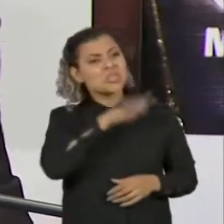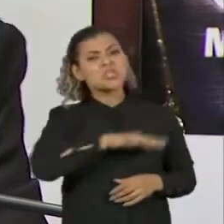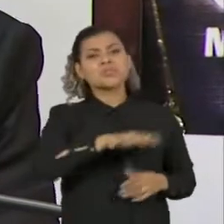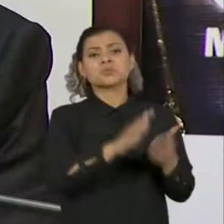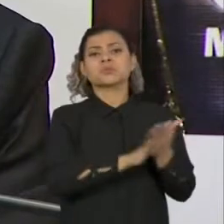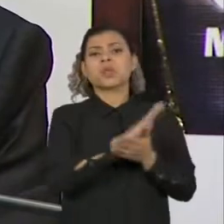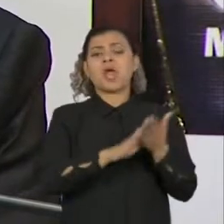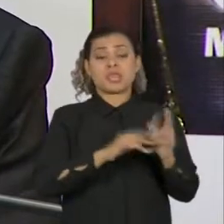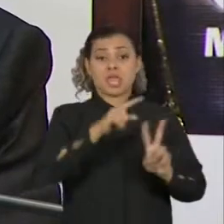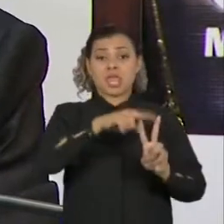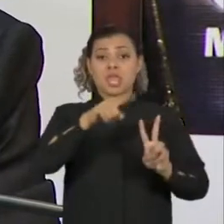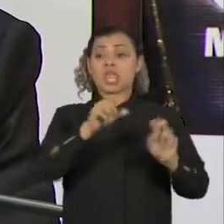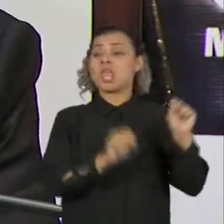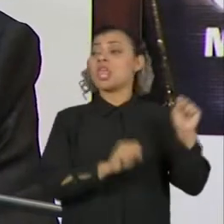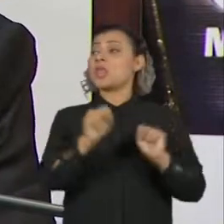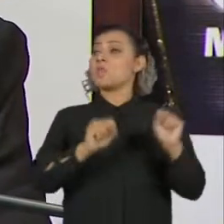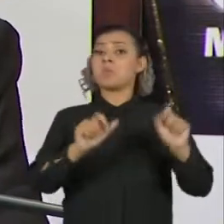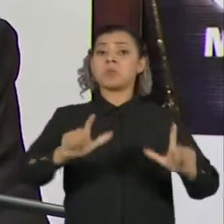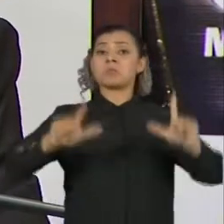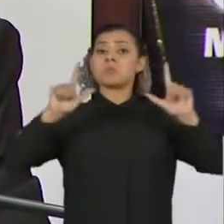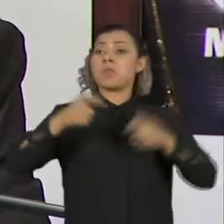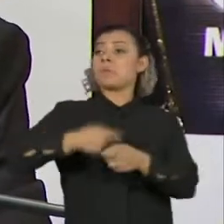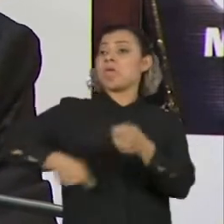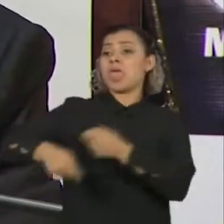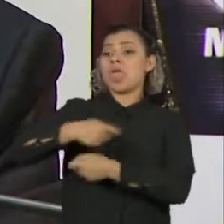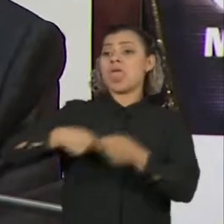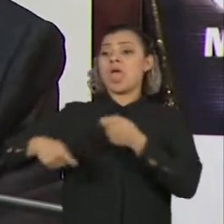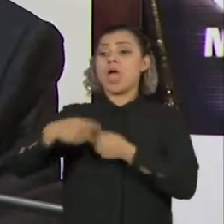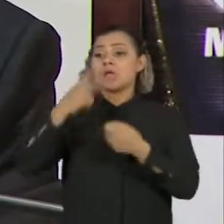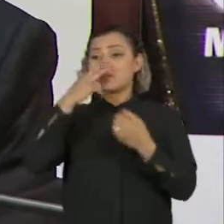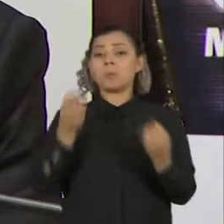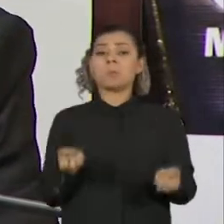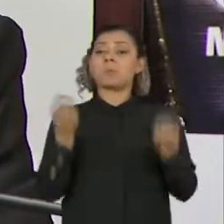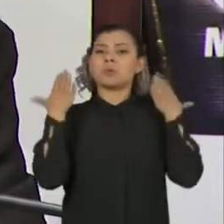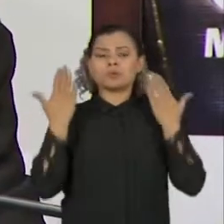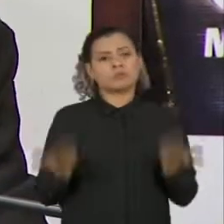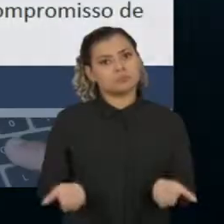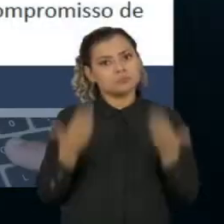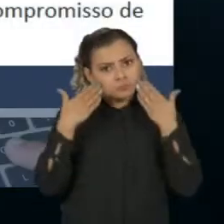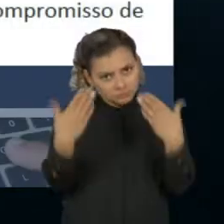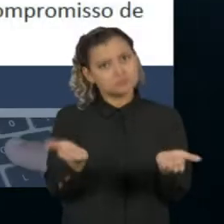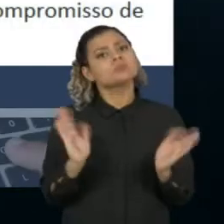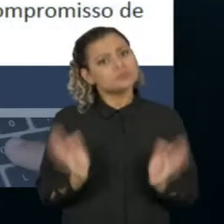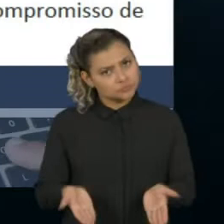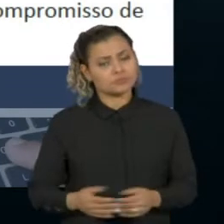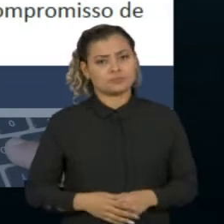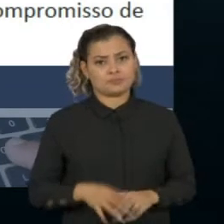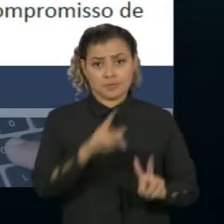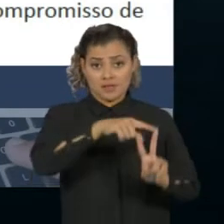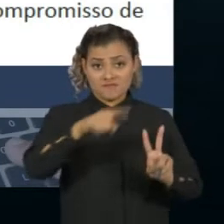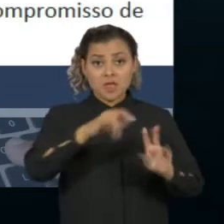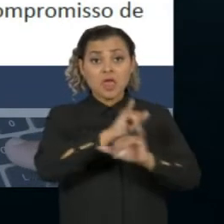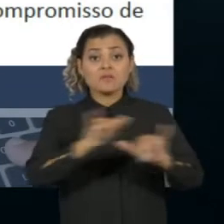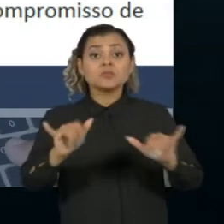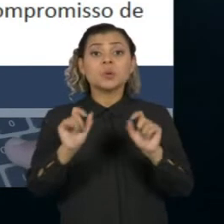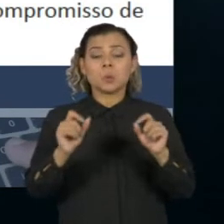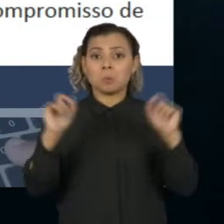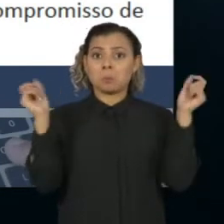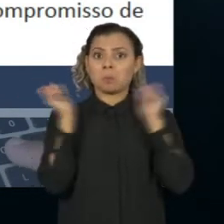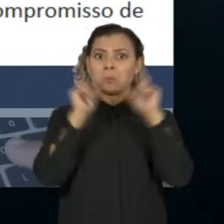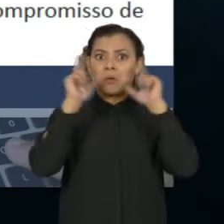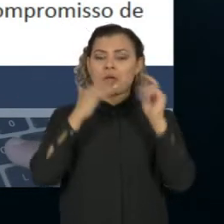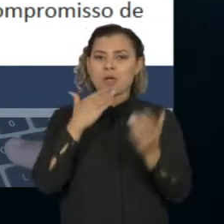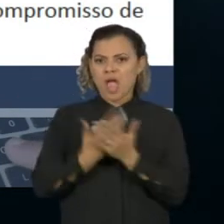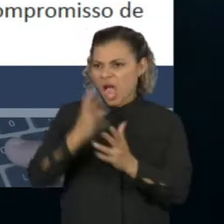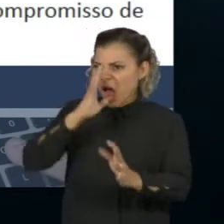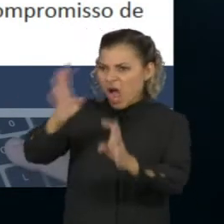imagem da empresa junto ao mercado, junto aos acionistas. Isso ficou muito claro. A Vale manifestou perplexidade com